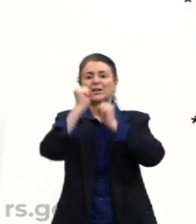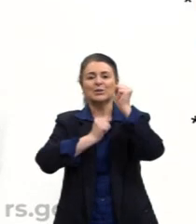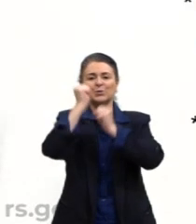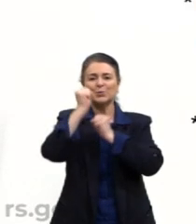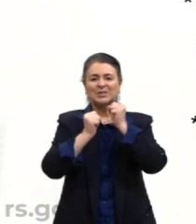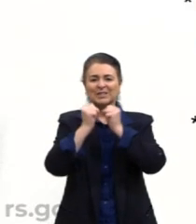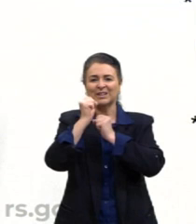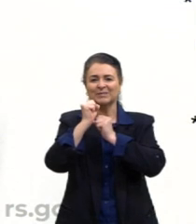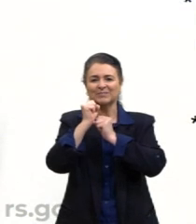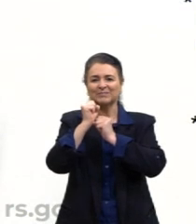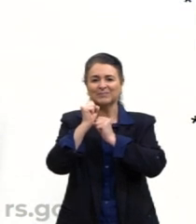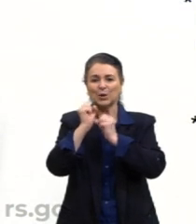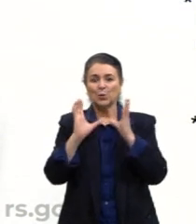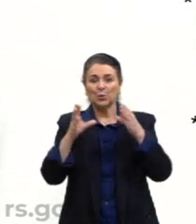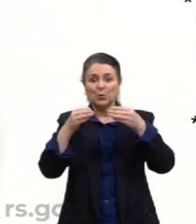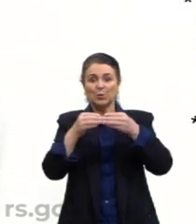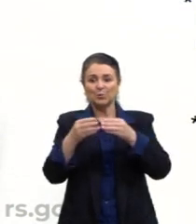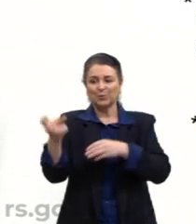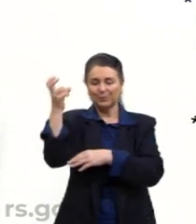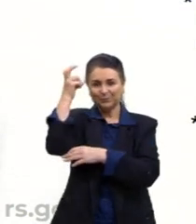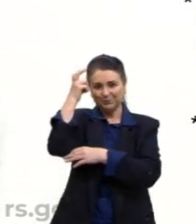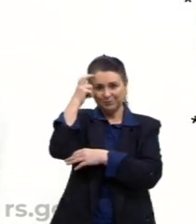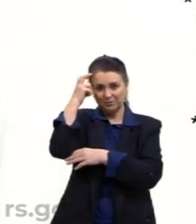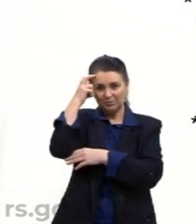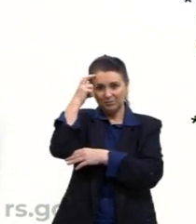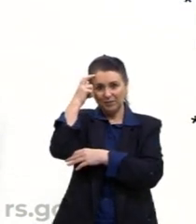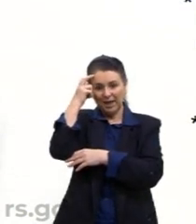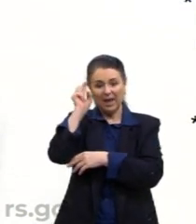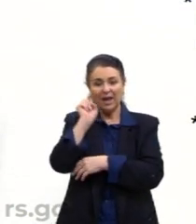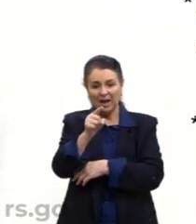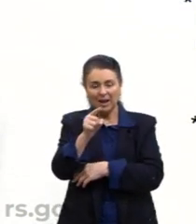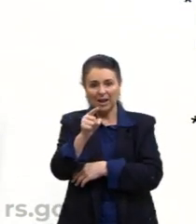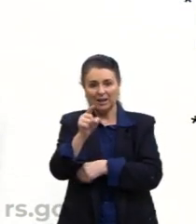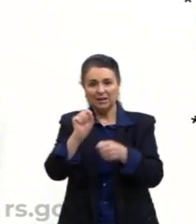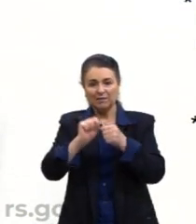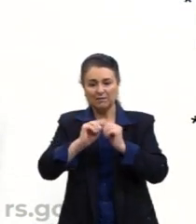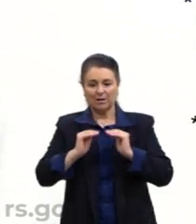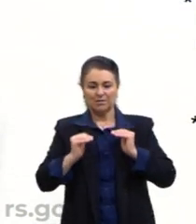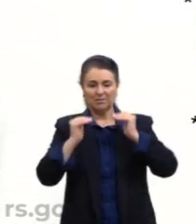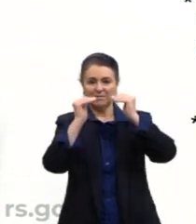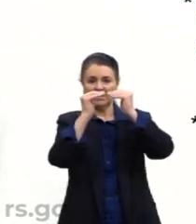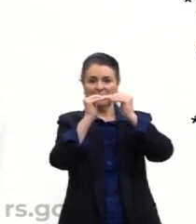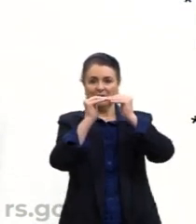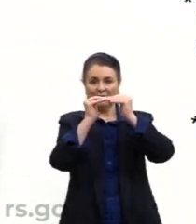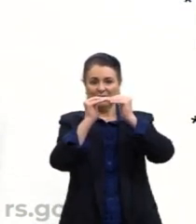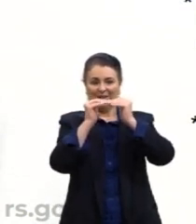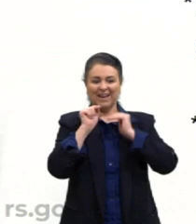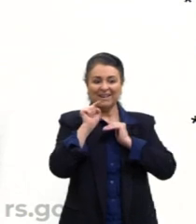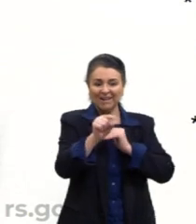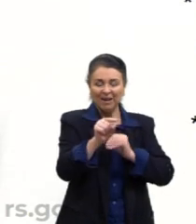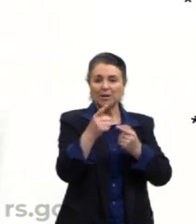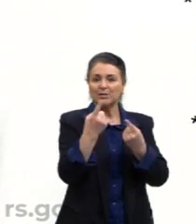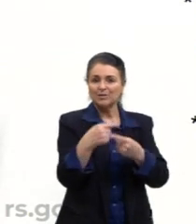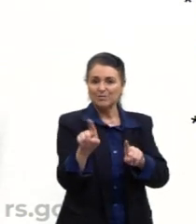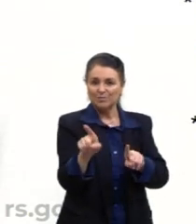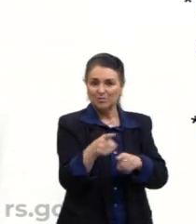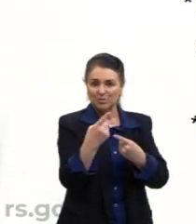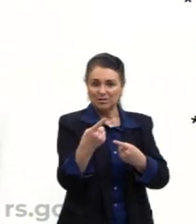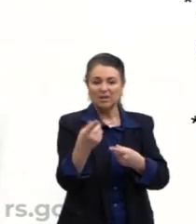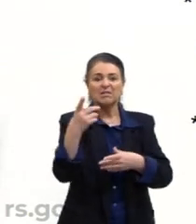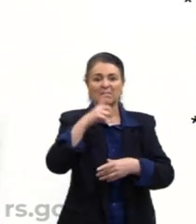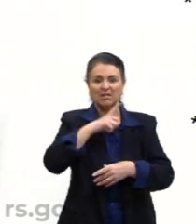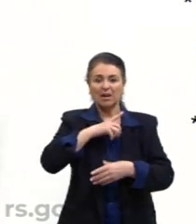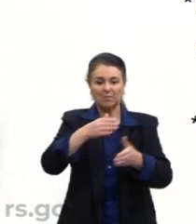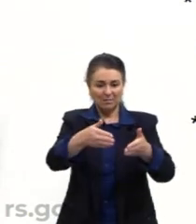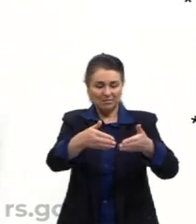coloca um padrão, né? Bom, são esses os elementos, essas músicas que vão ser tocadas e dentro daquilo